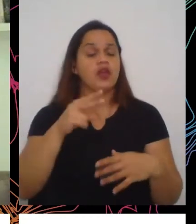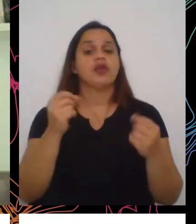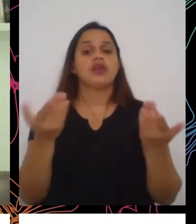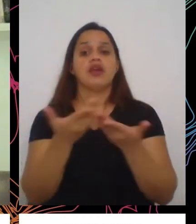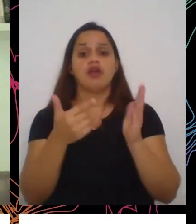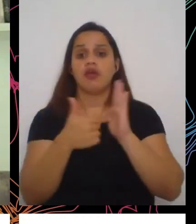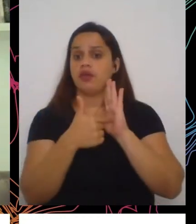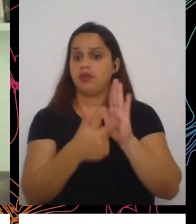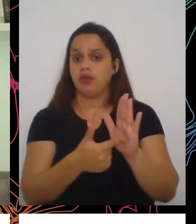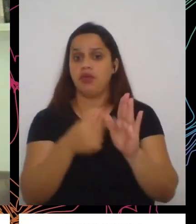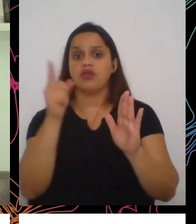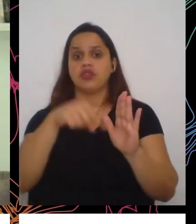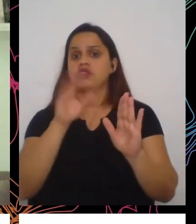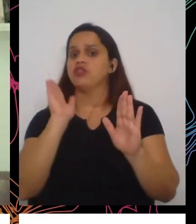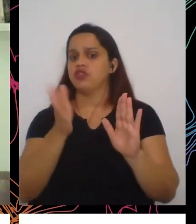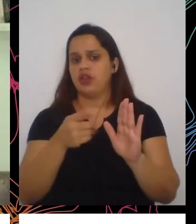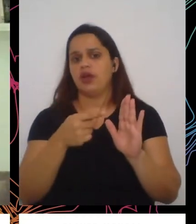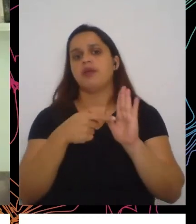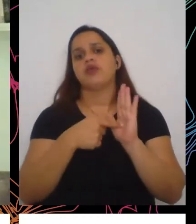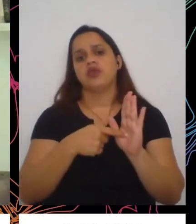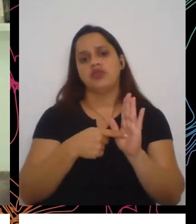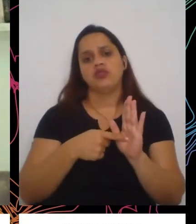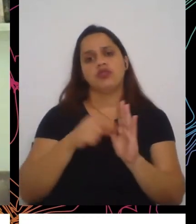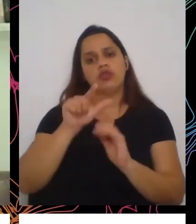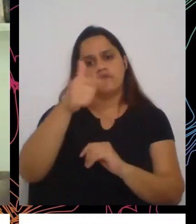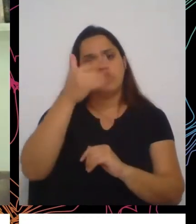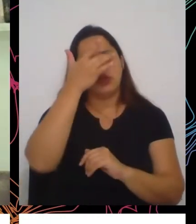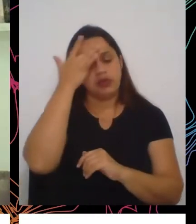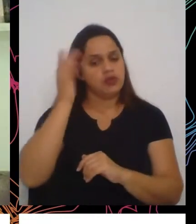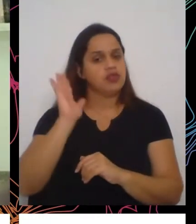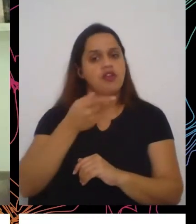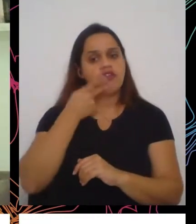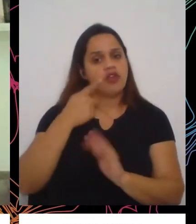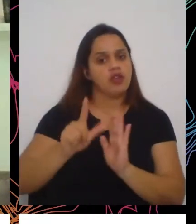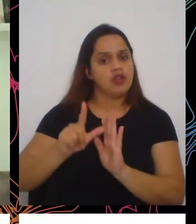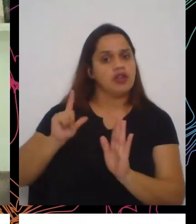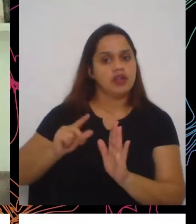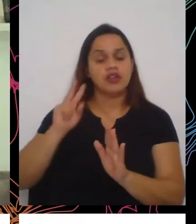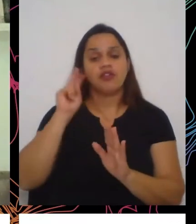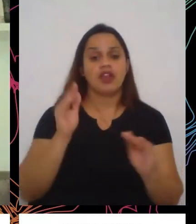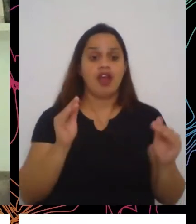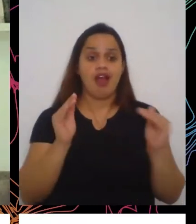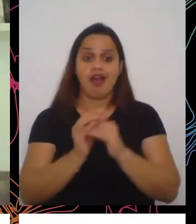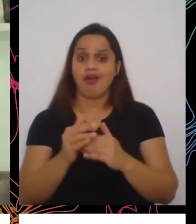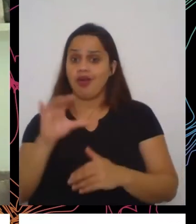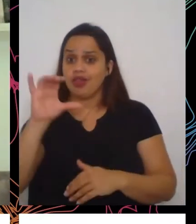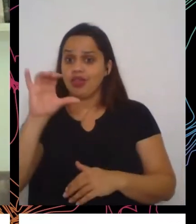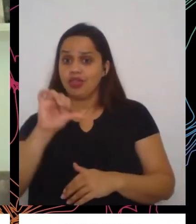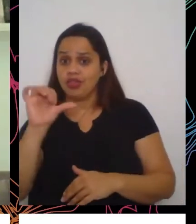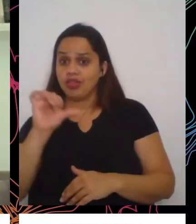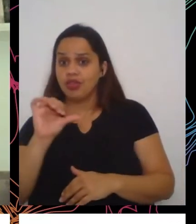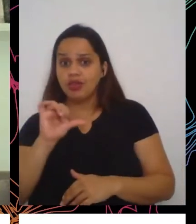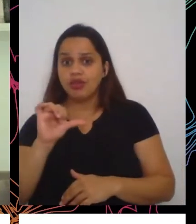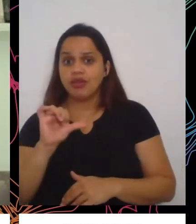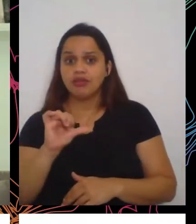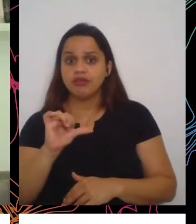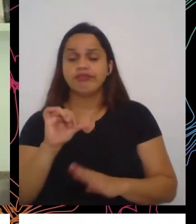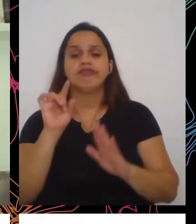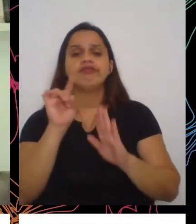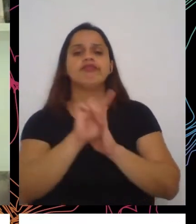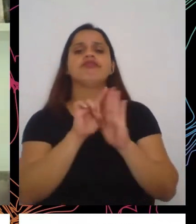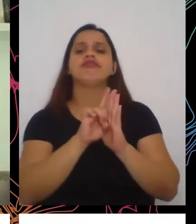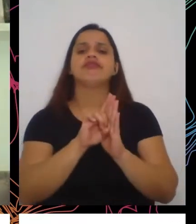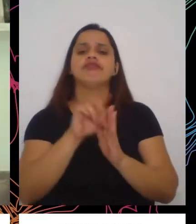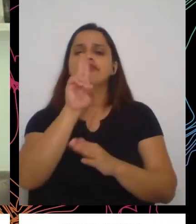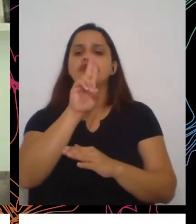foram colocados pelos que me antecederam, estão chegando a 9. A pesquisa da Universidade